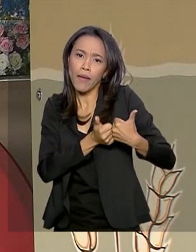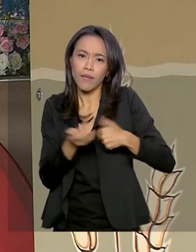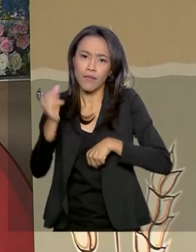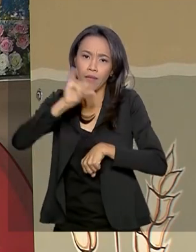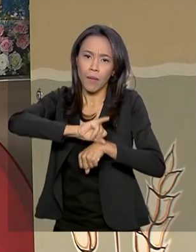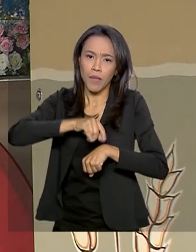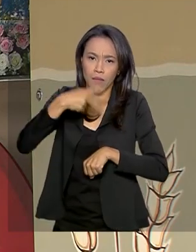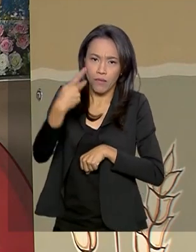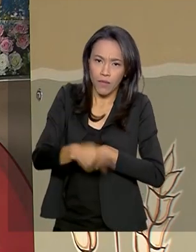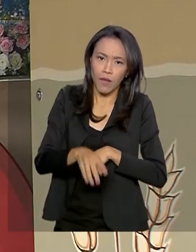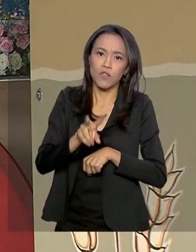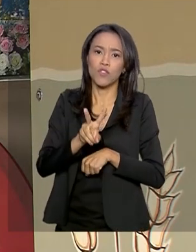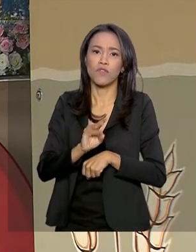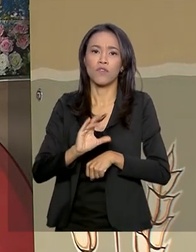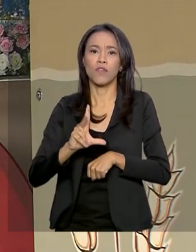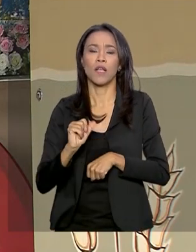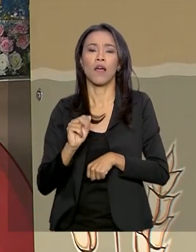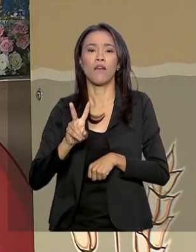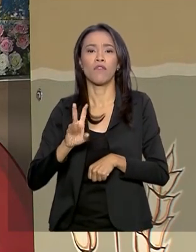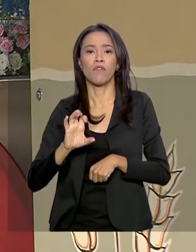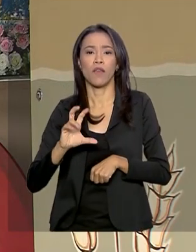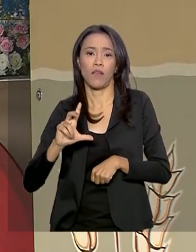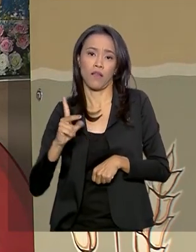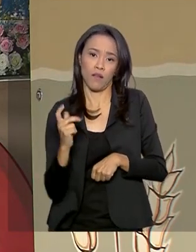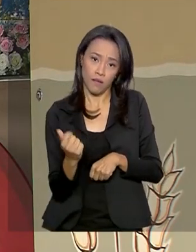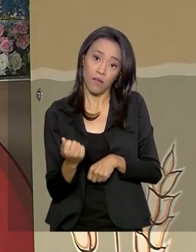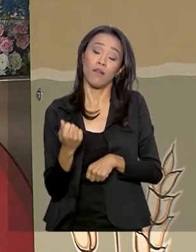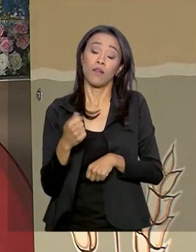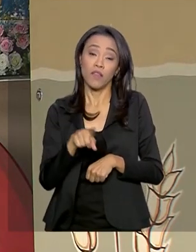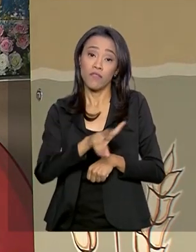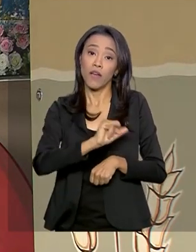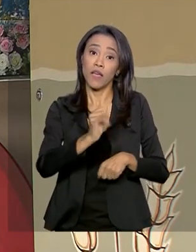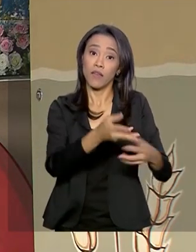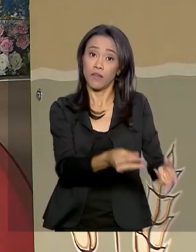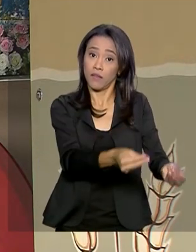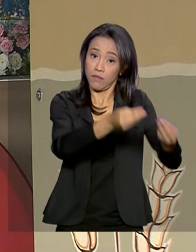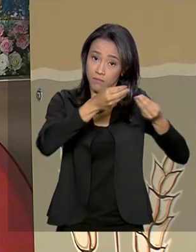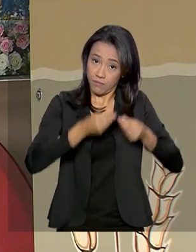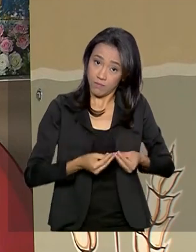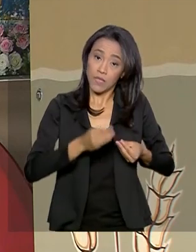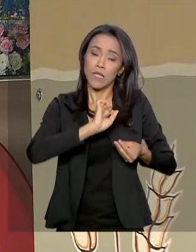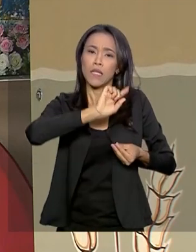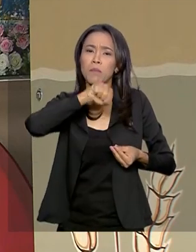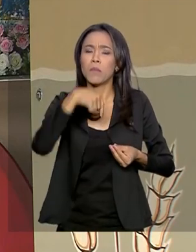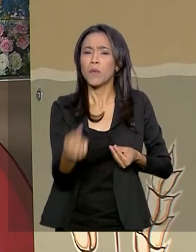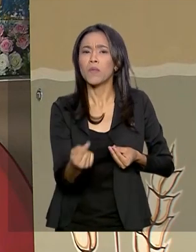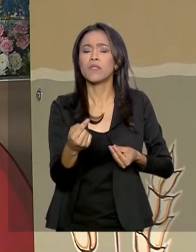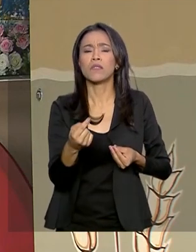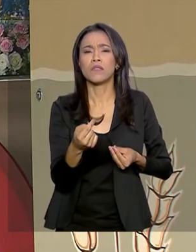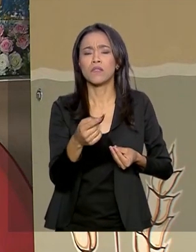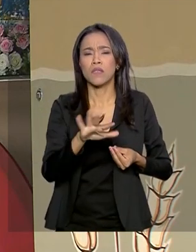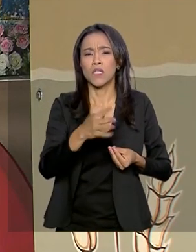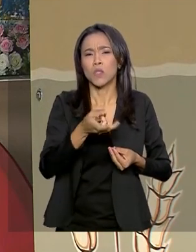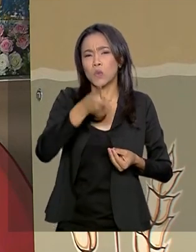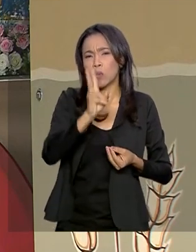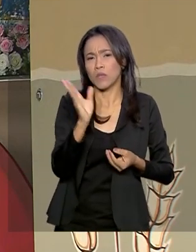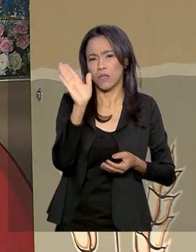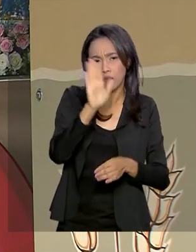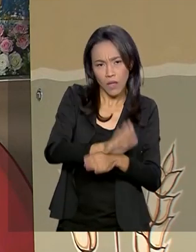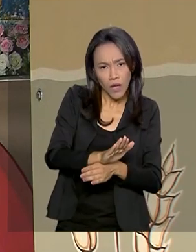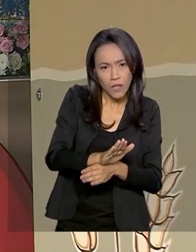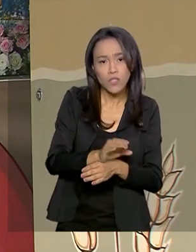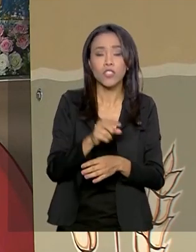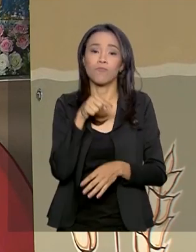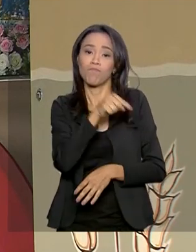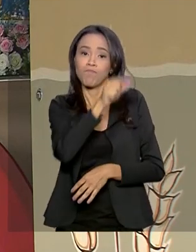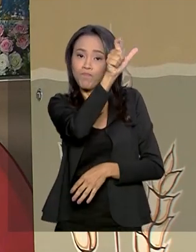e vai receber o prêmio Personalidade de Comércio Exterior Capixaba. Depois, por volta das duas horas da tarde, o